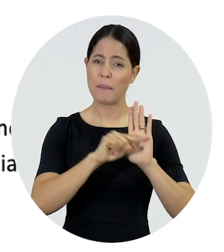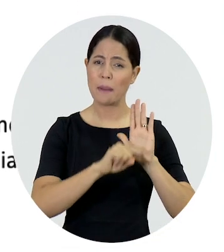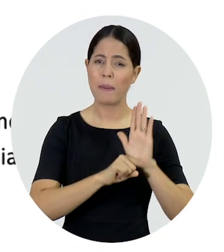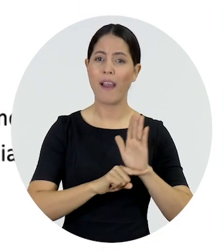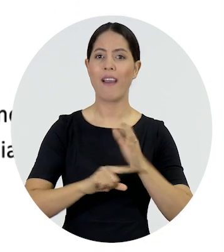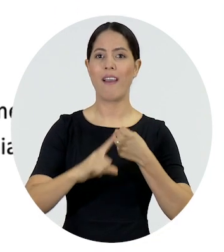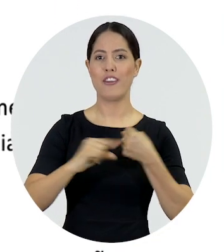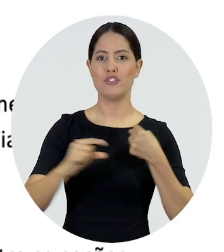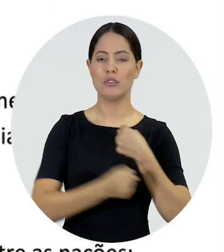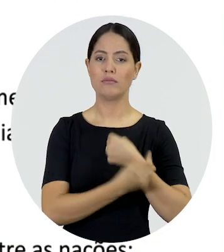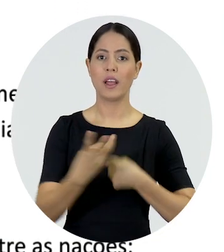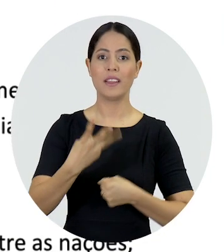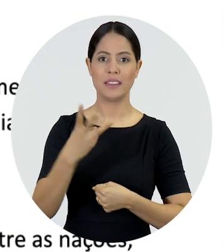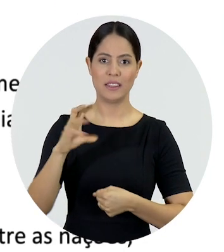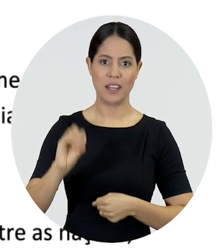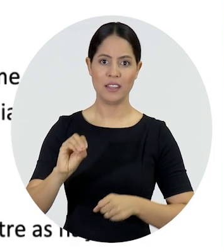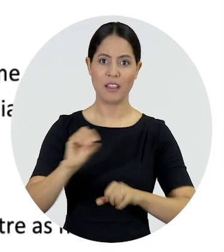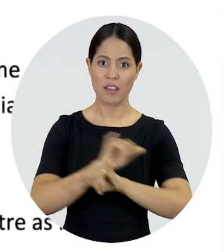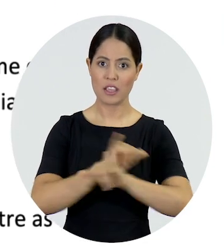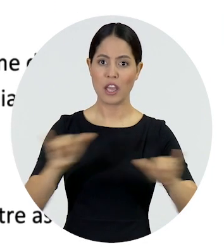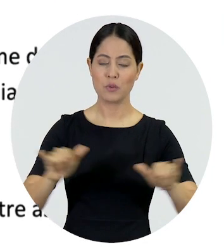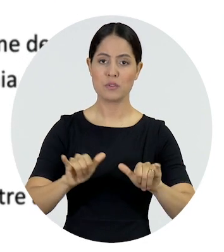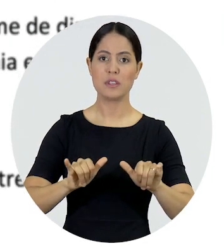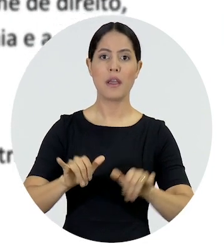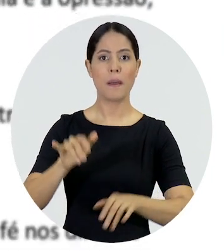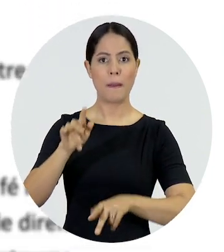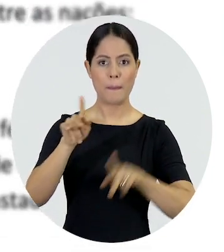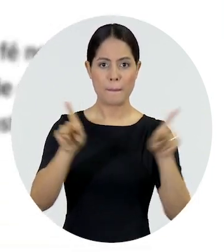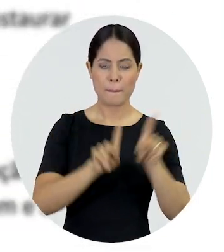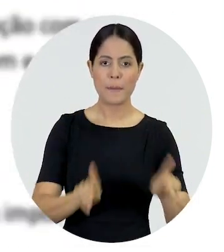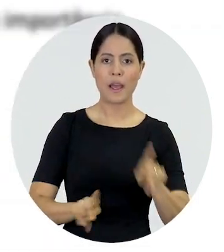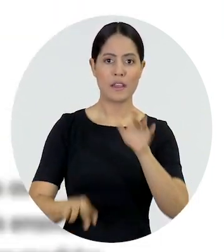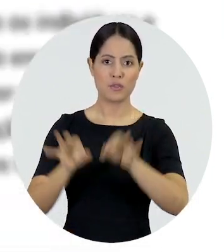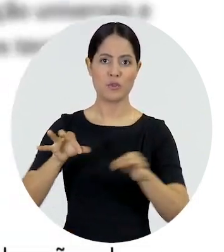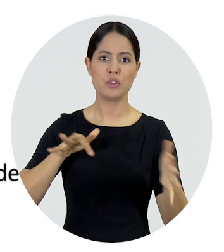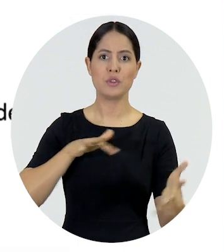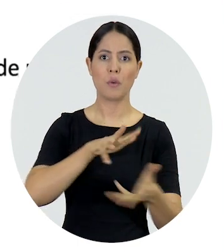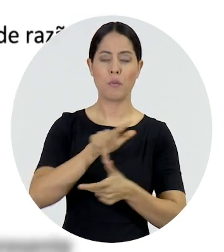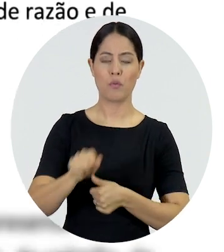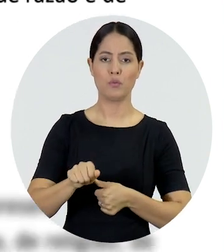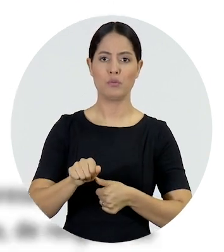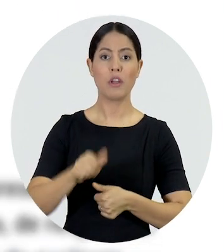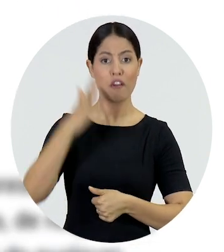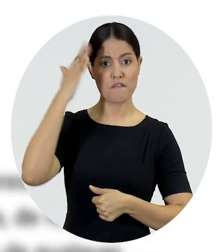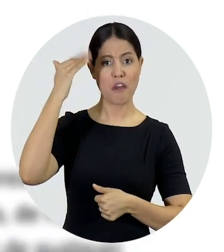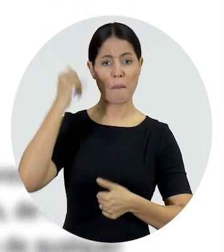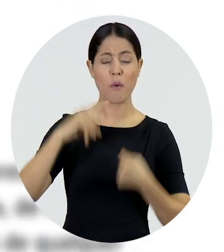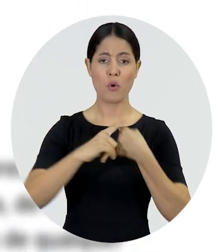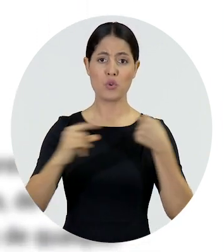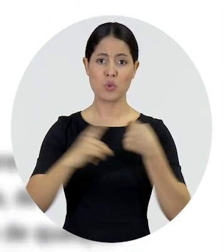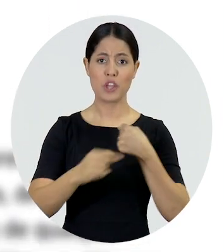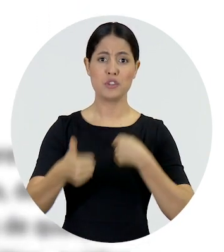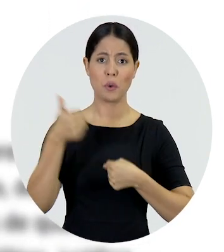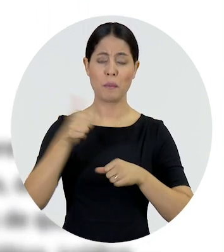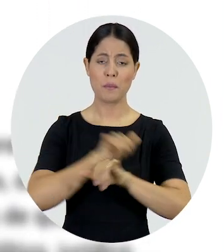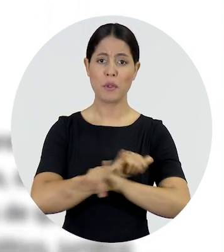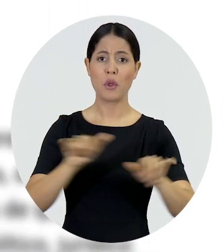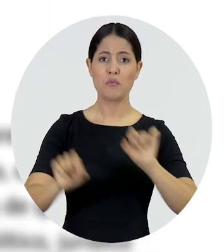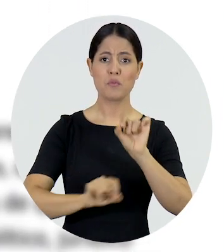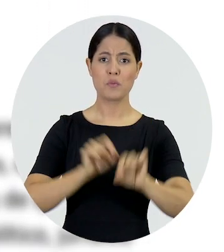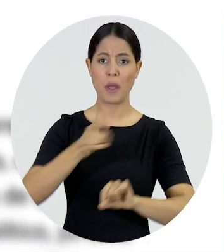liberdade, na justiça e pela paz no mundo. Entre os mais conhecidos estão o artigo 1º, que diz